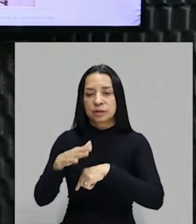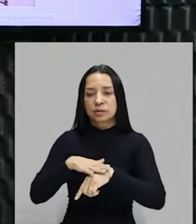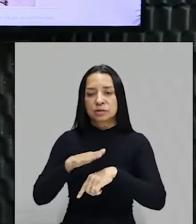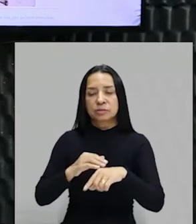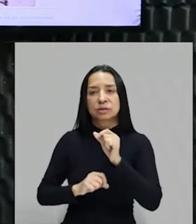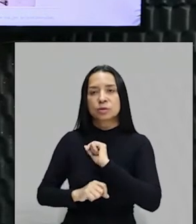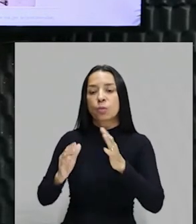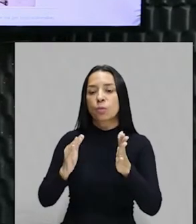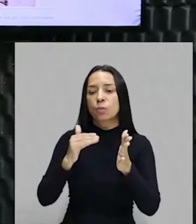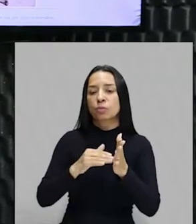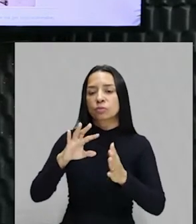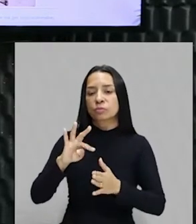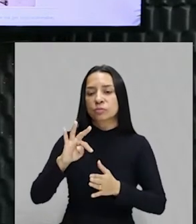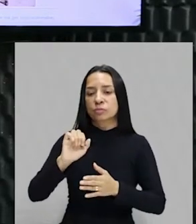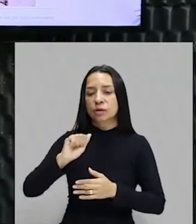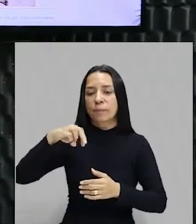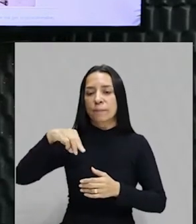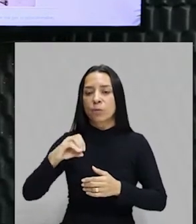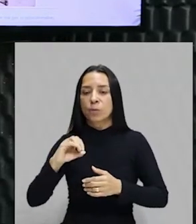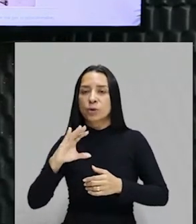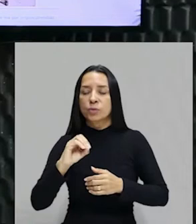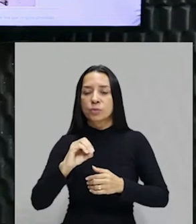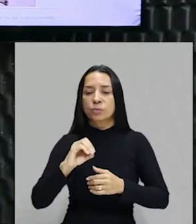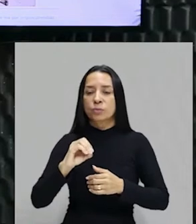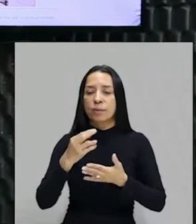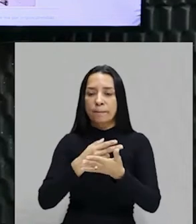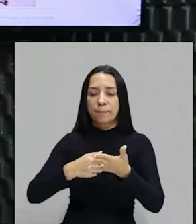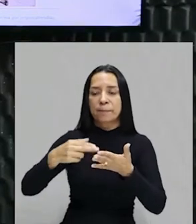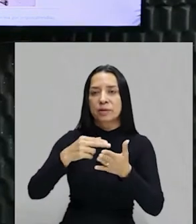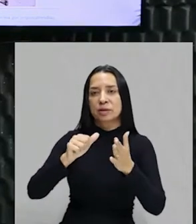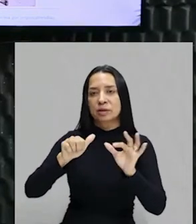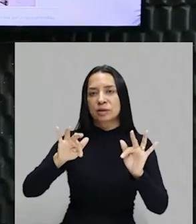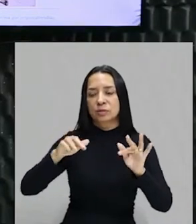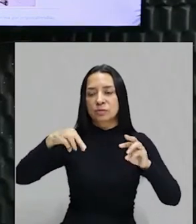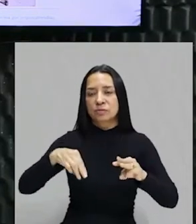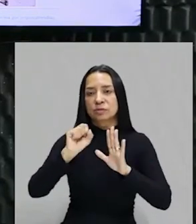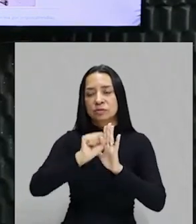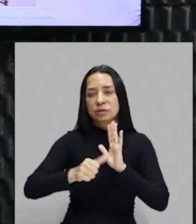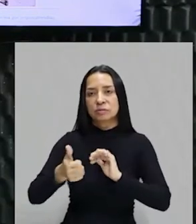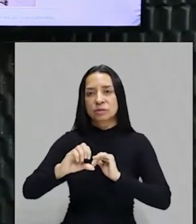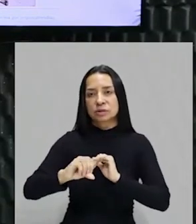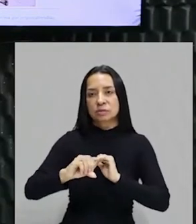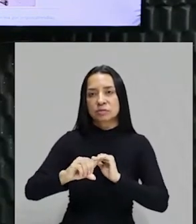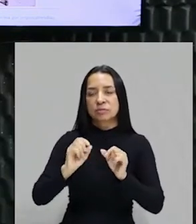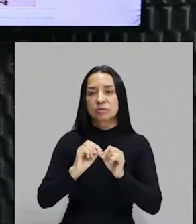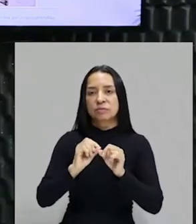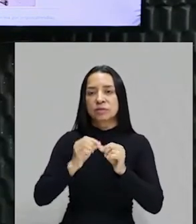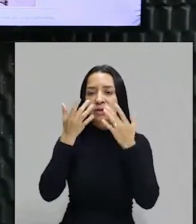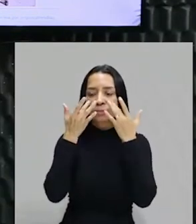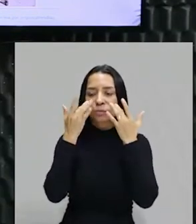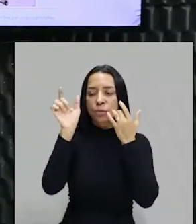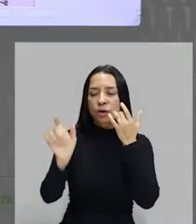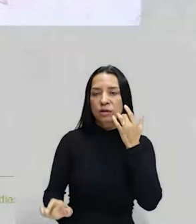Último Tamoio e foi pintada de forma específica no fim do século XIX. Essa obra foi produzida por um artista chamado